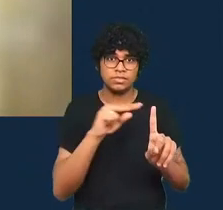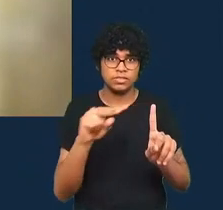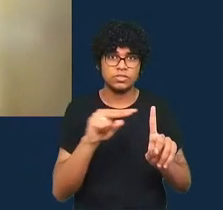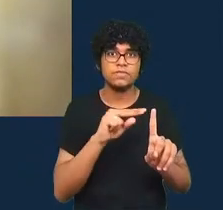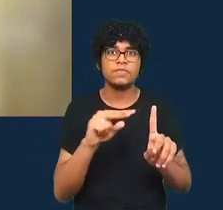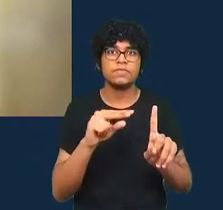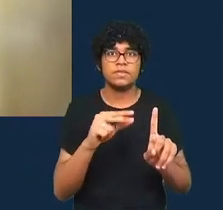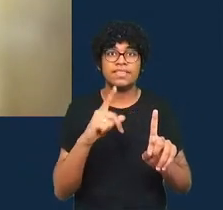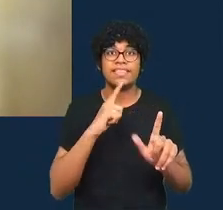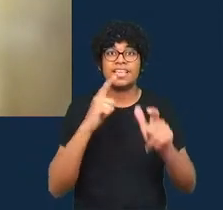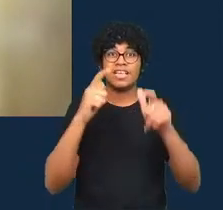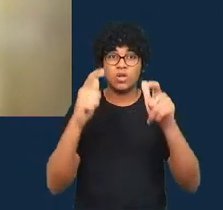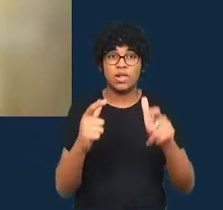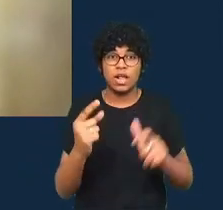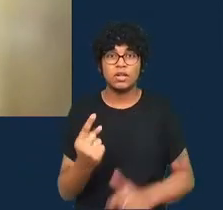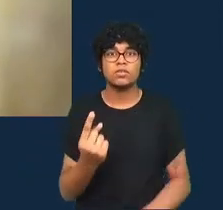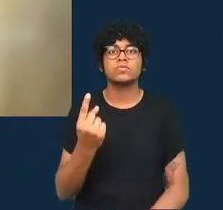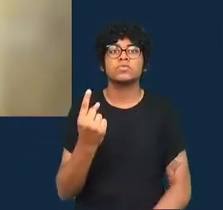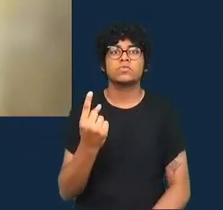onde as pessoas